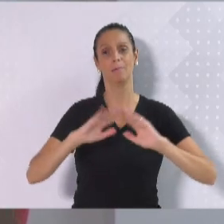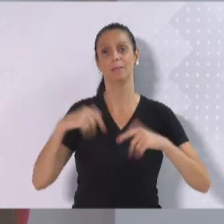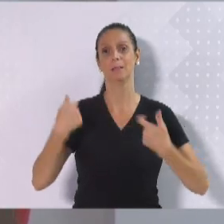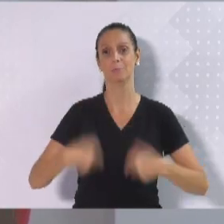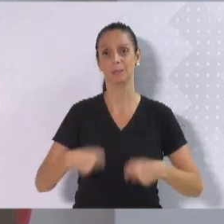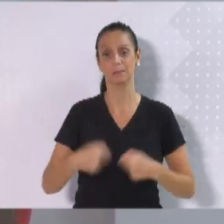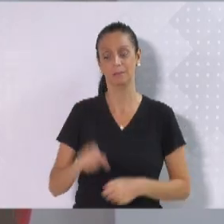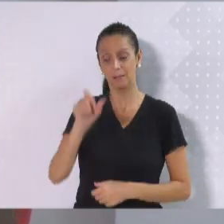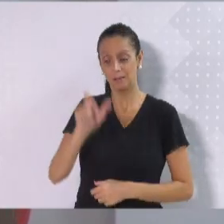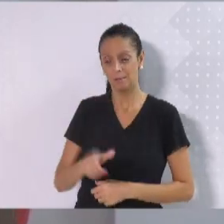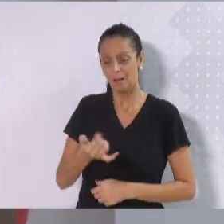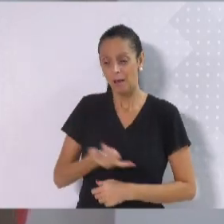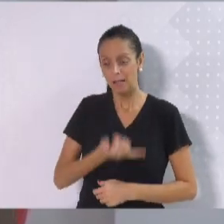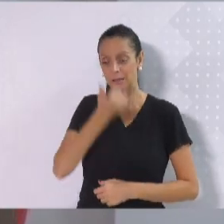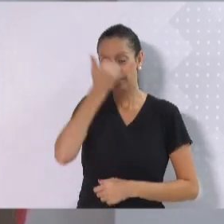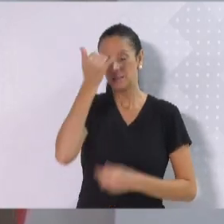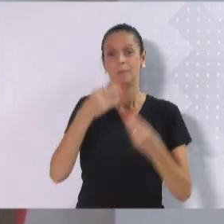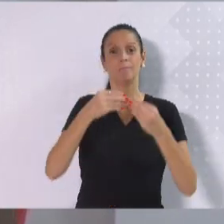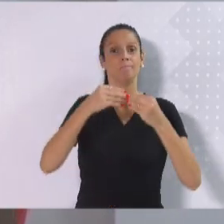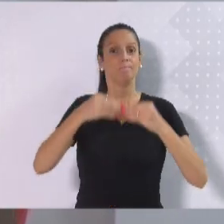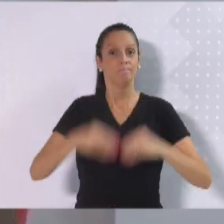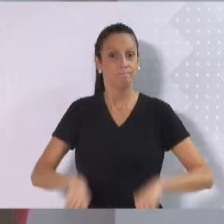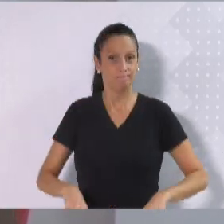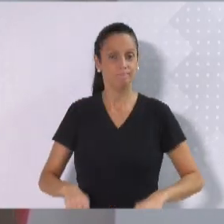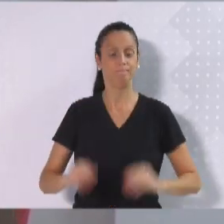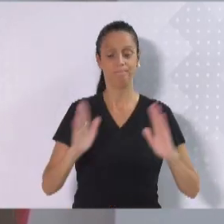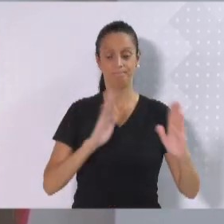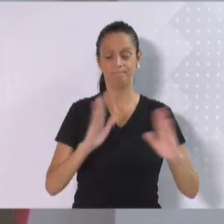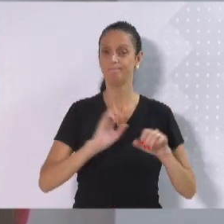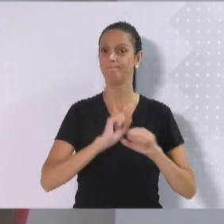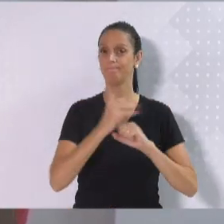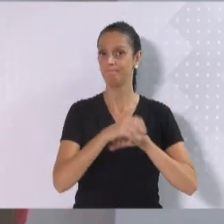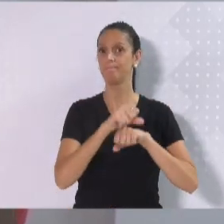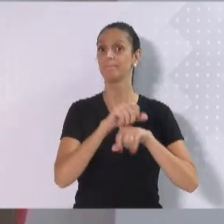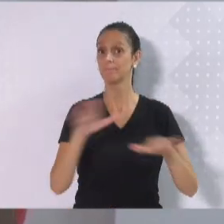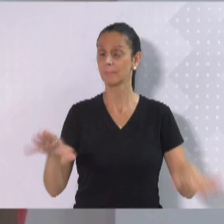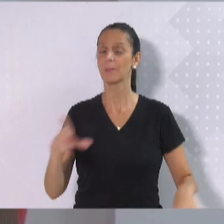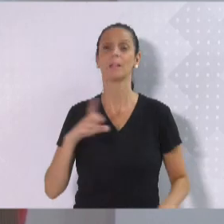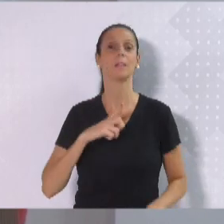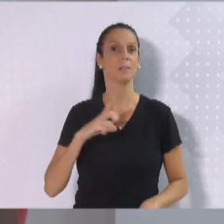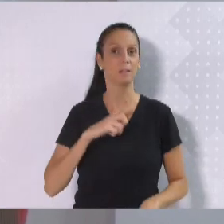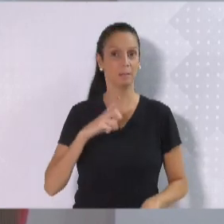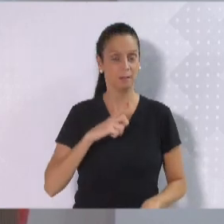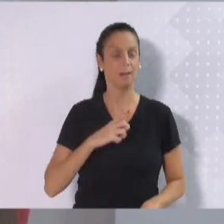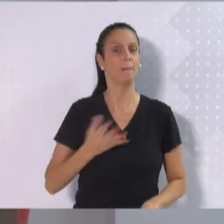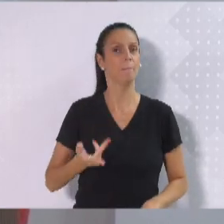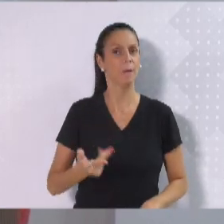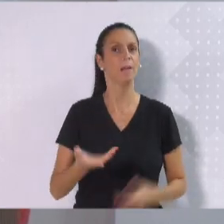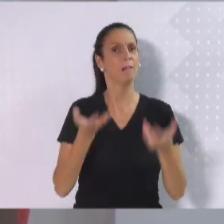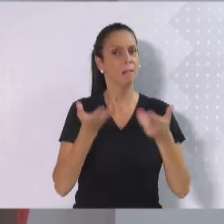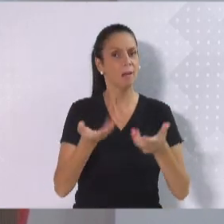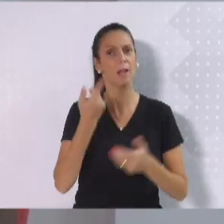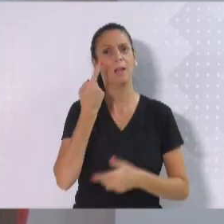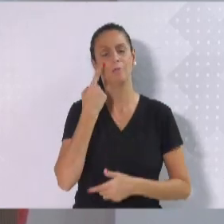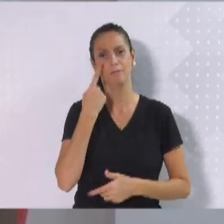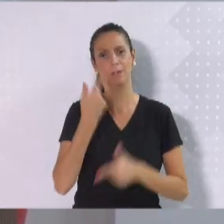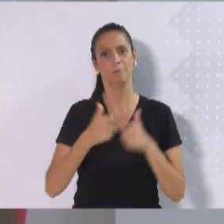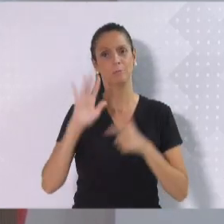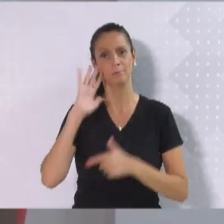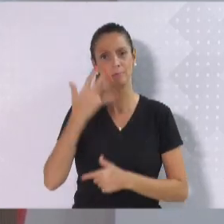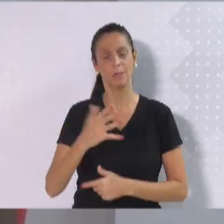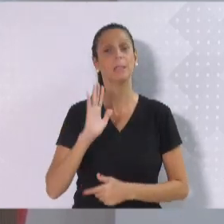atropelado de forma agressiva durante a pandemia tem pressa. Ainda vivemos todos os lutos desse processo.